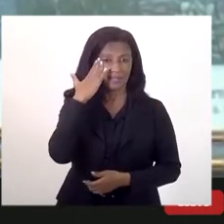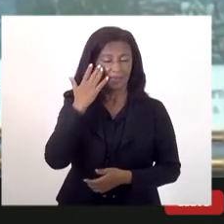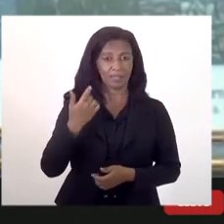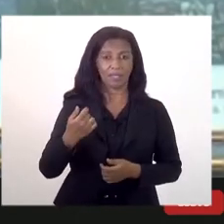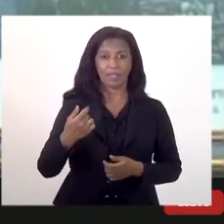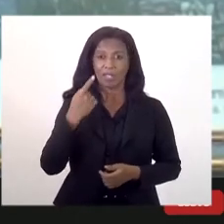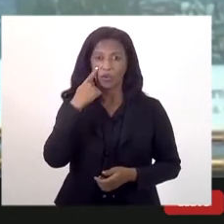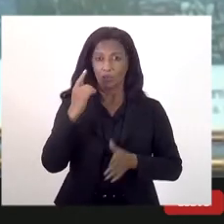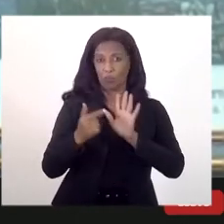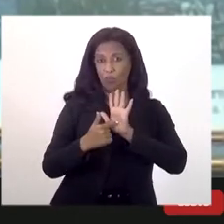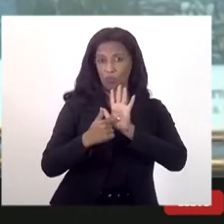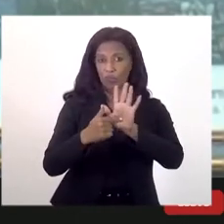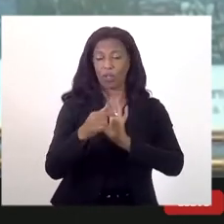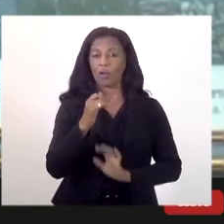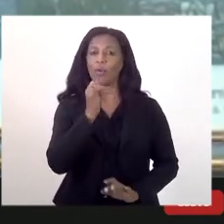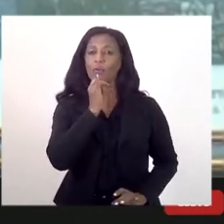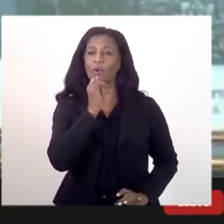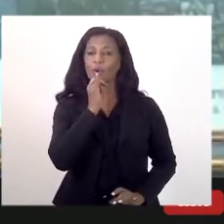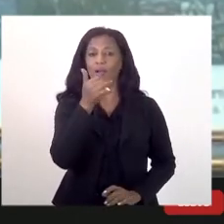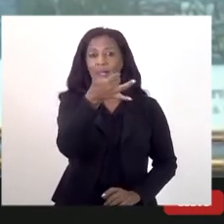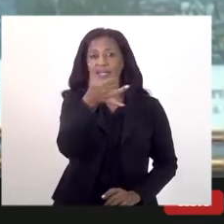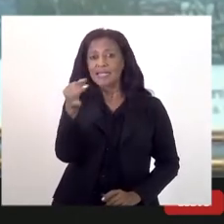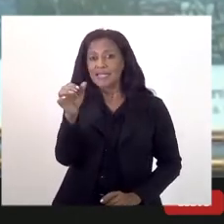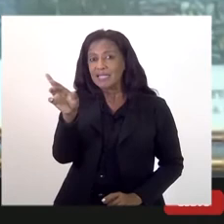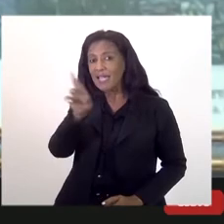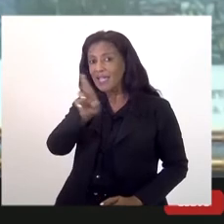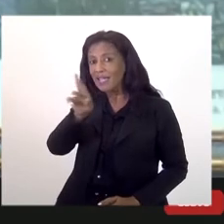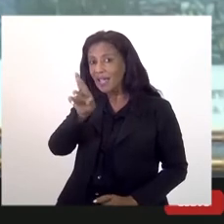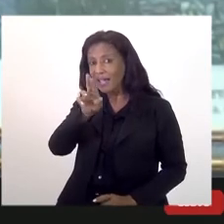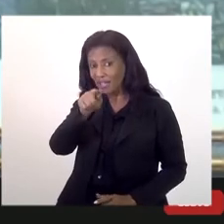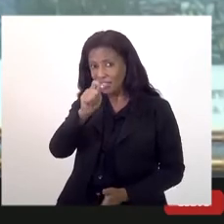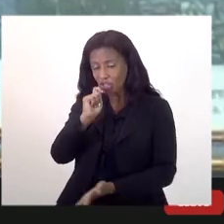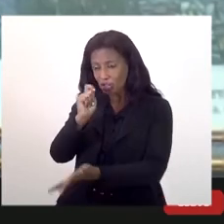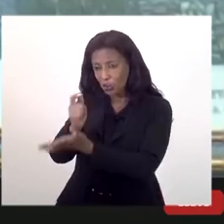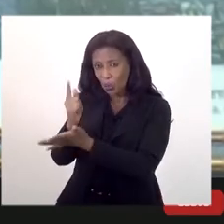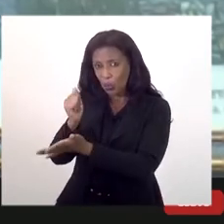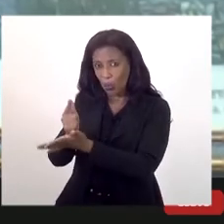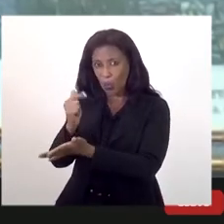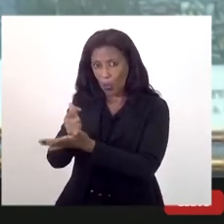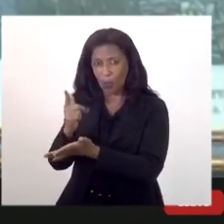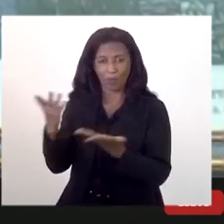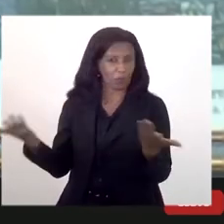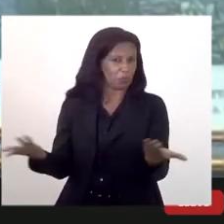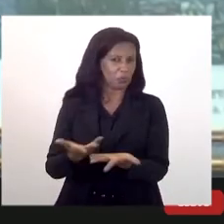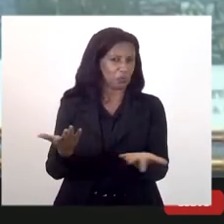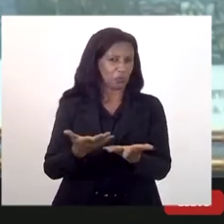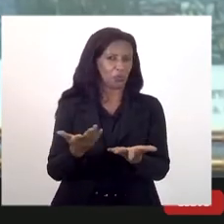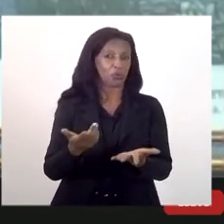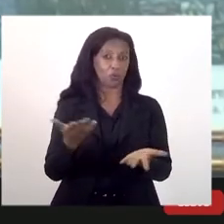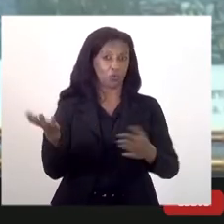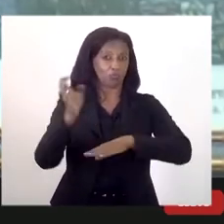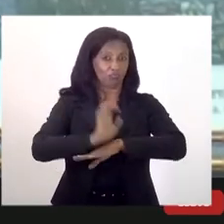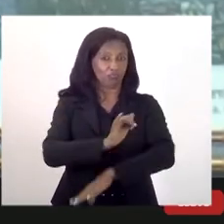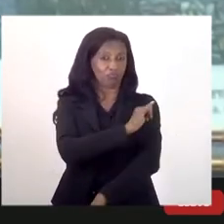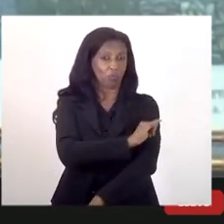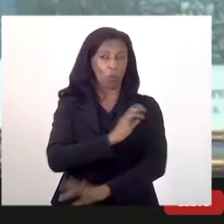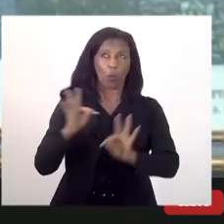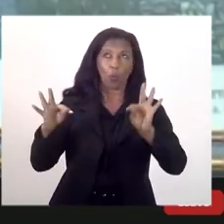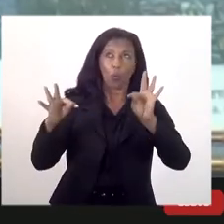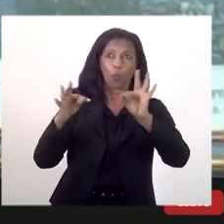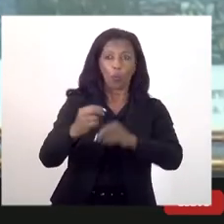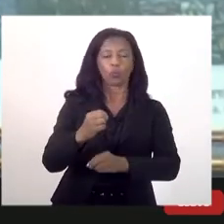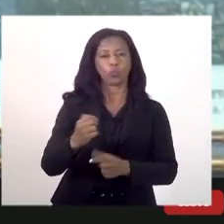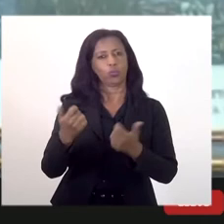mostrar assim um exemplo, que a cada R$ de compras que a gente compra em outros estados, e o Rio de Janeiro é um estado que consome quase tudo,